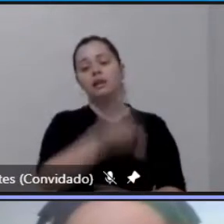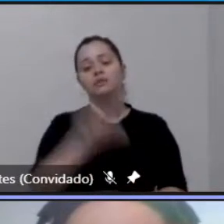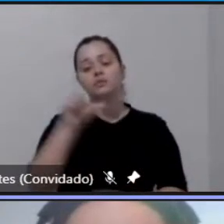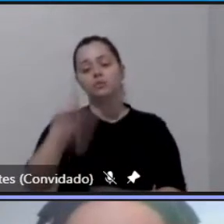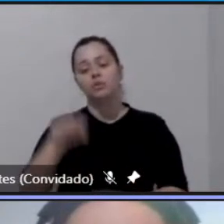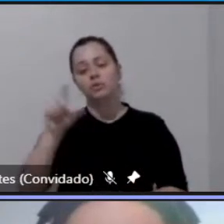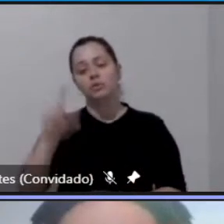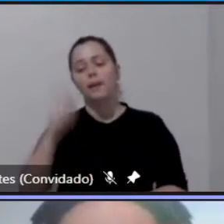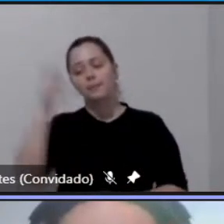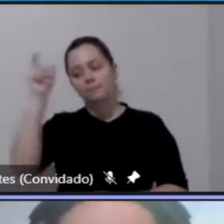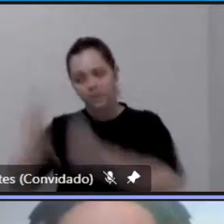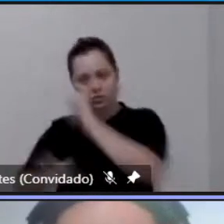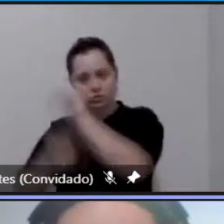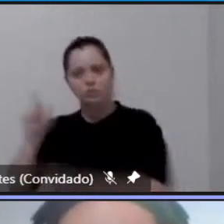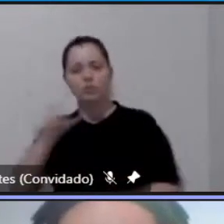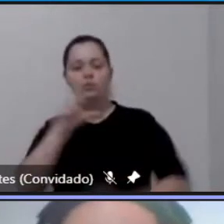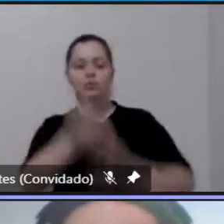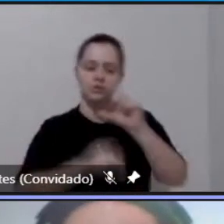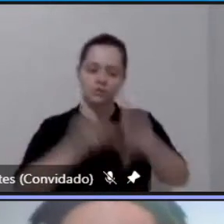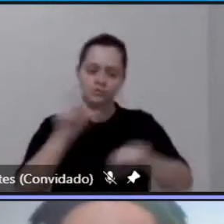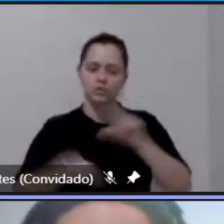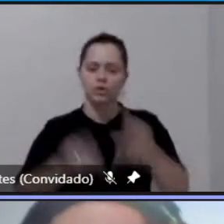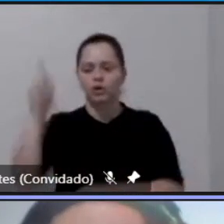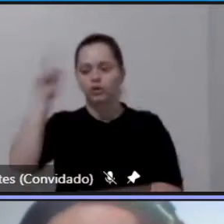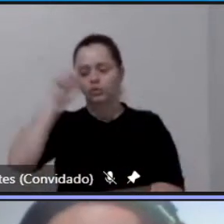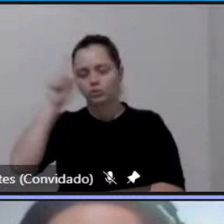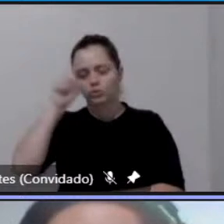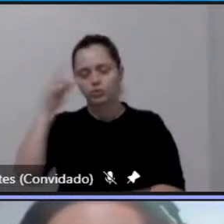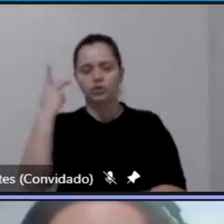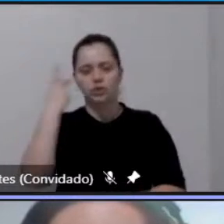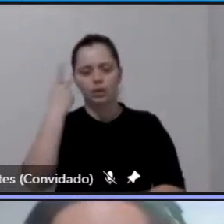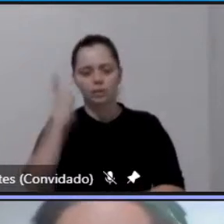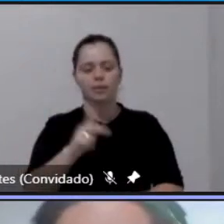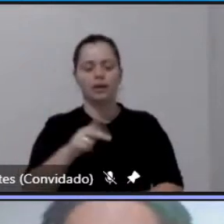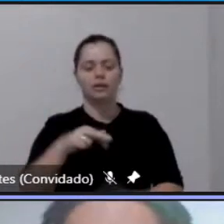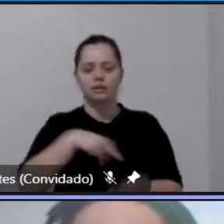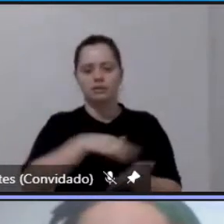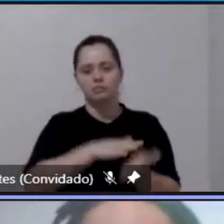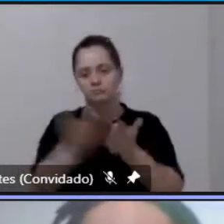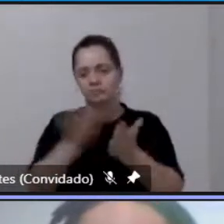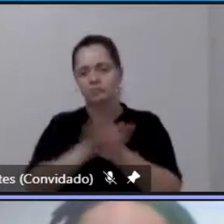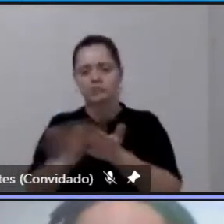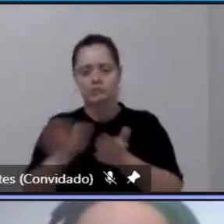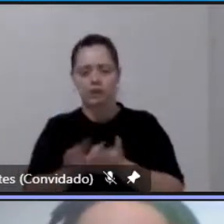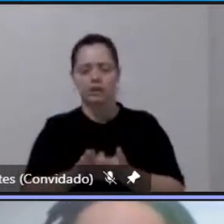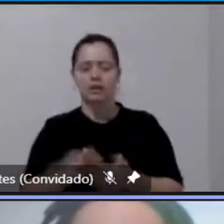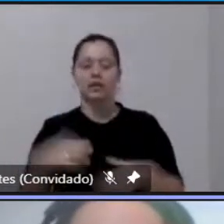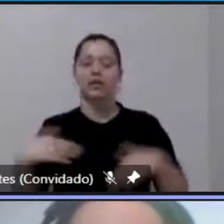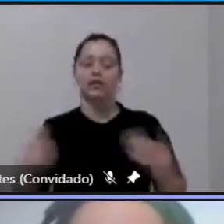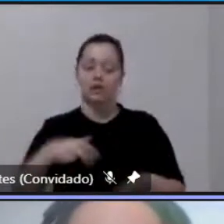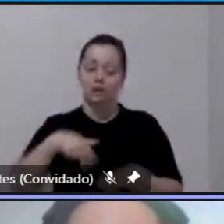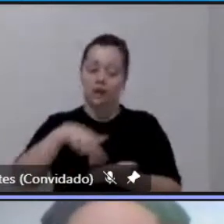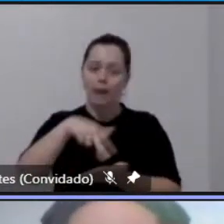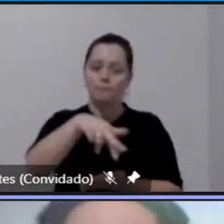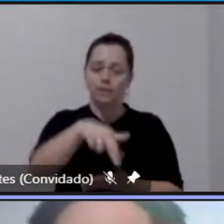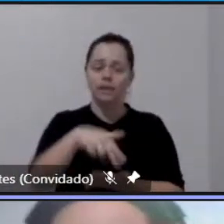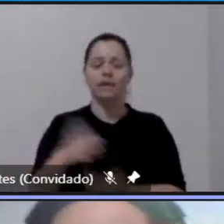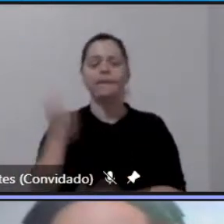tem todos os dias então o modo a pé foi bastante expressivo porque considera os deslocamentos